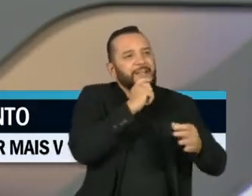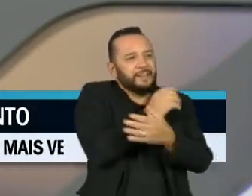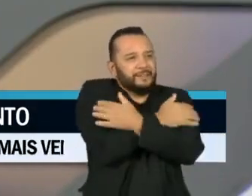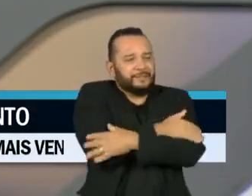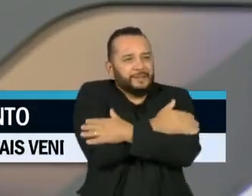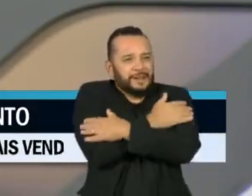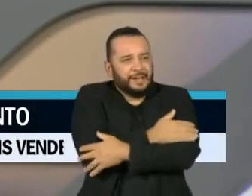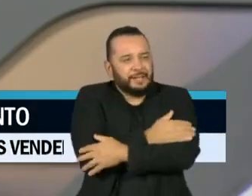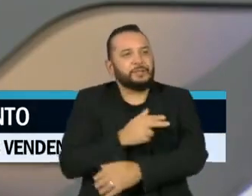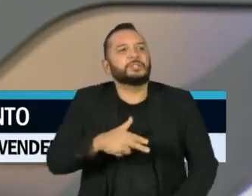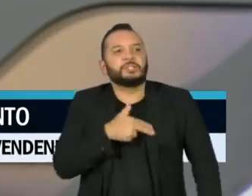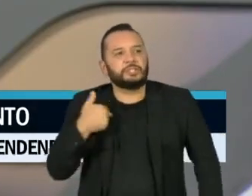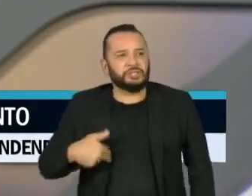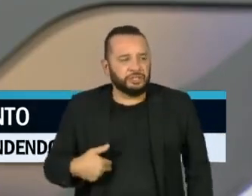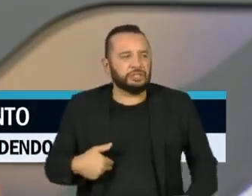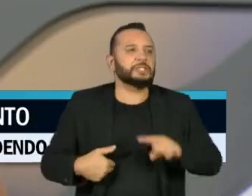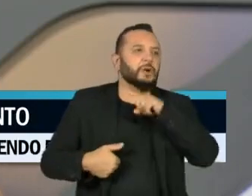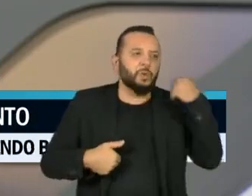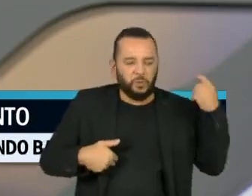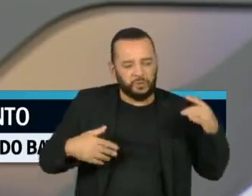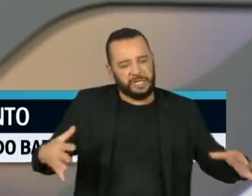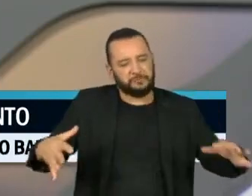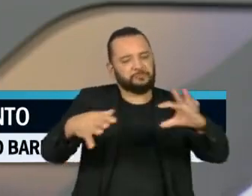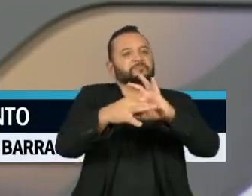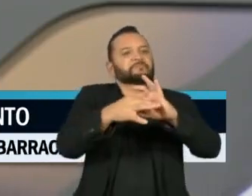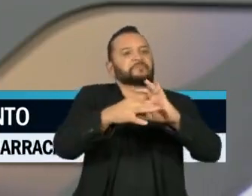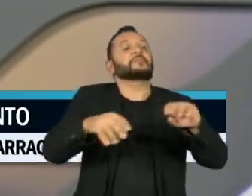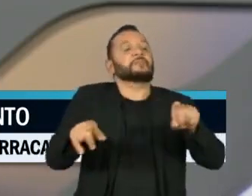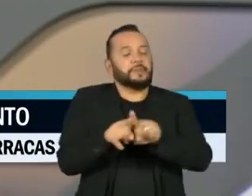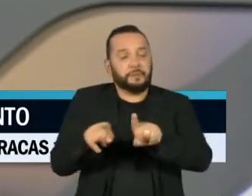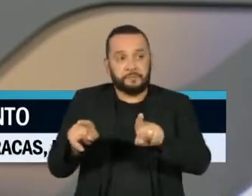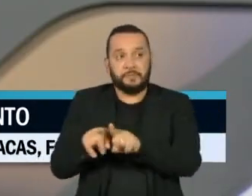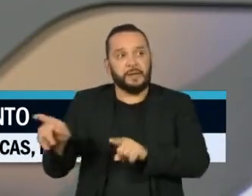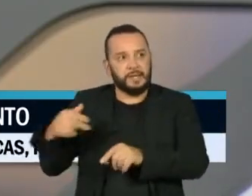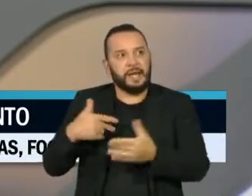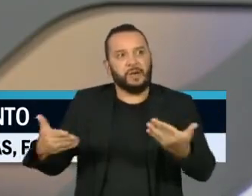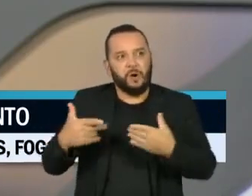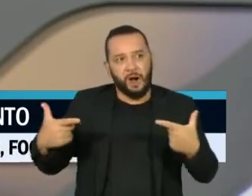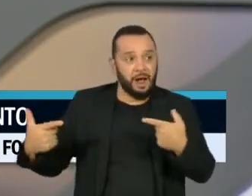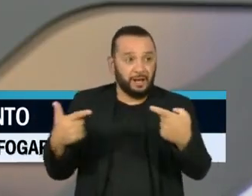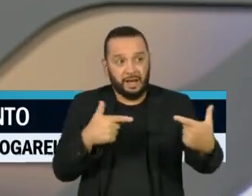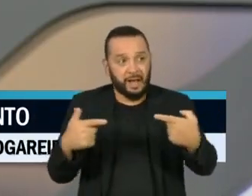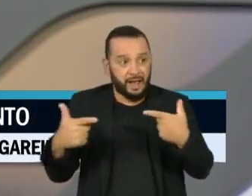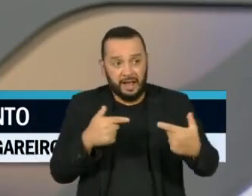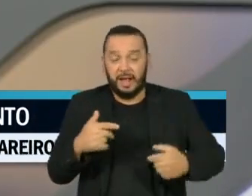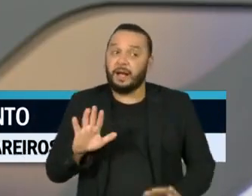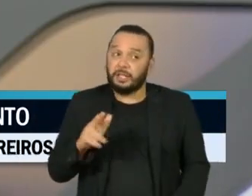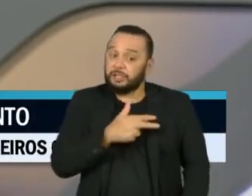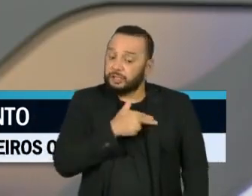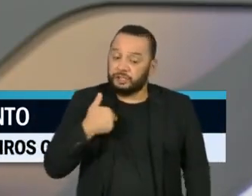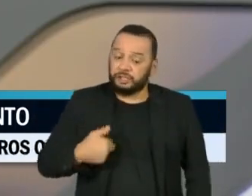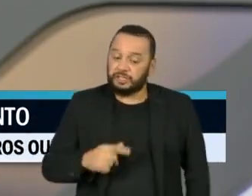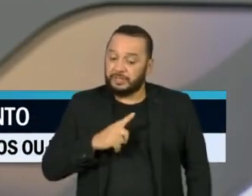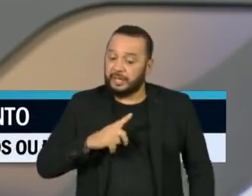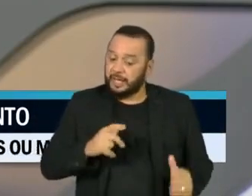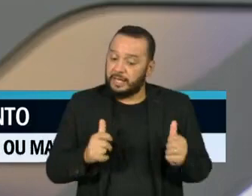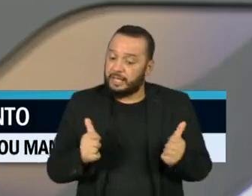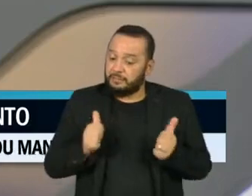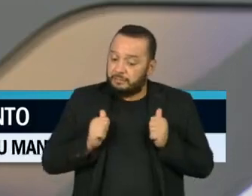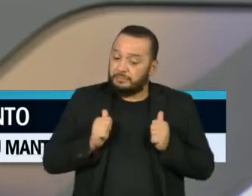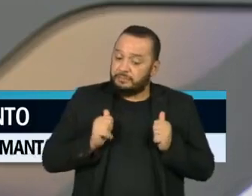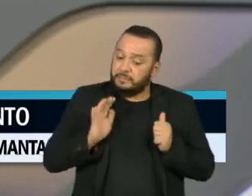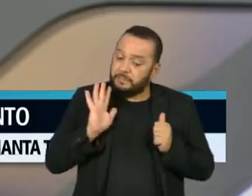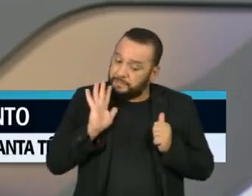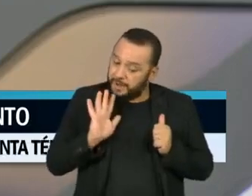Em todo esse processo da crise, a China tem se posicionado de uma forma neutra, mas pendendo para um apoio